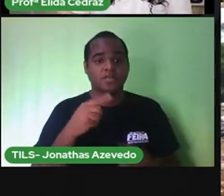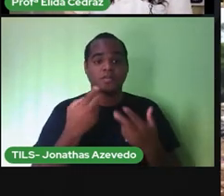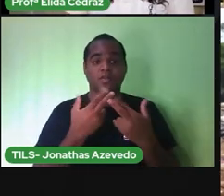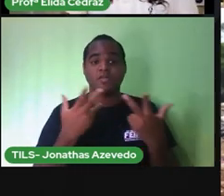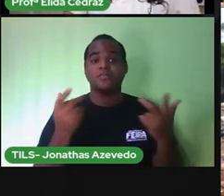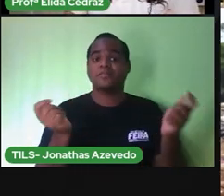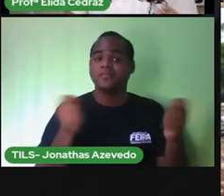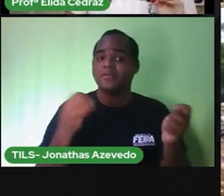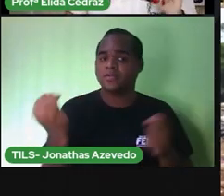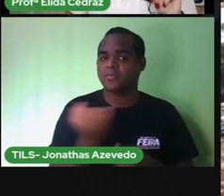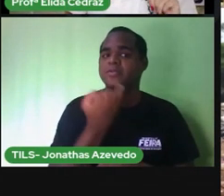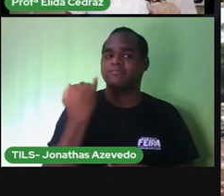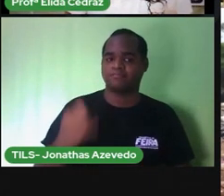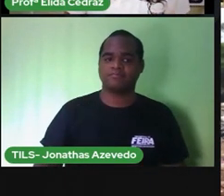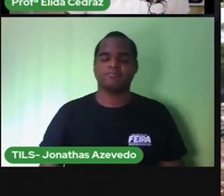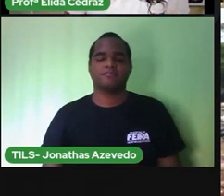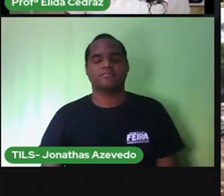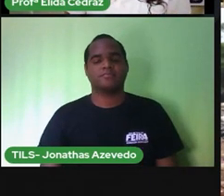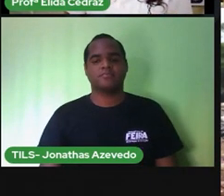entendeu